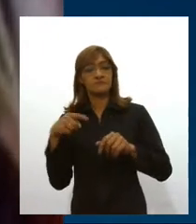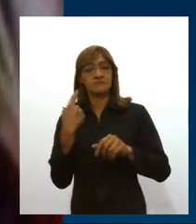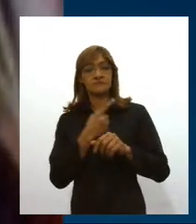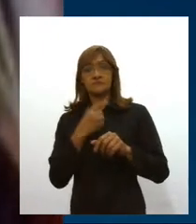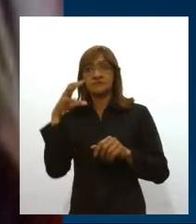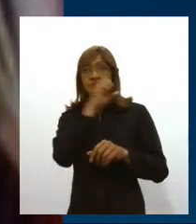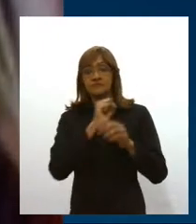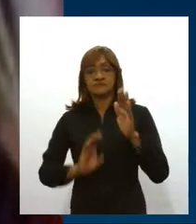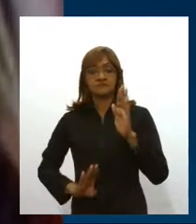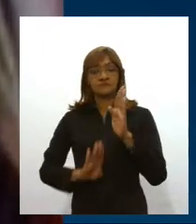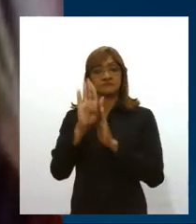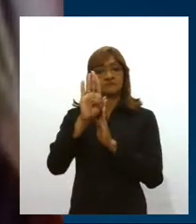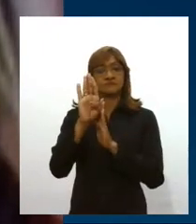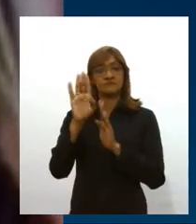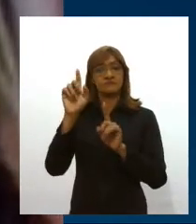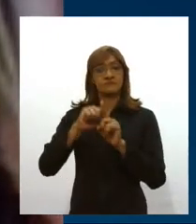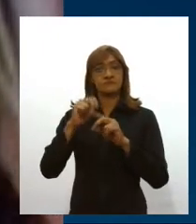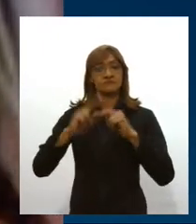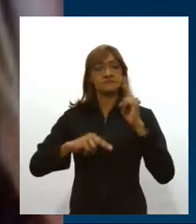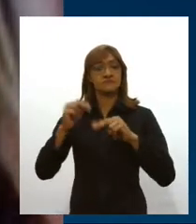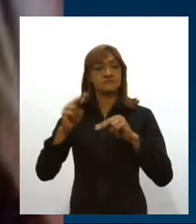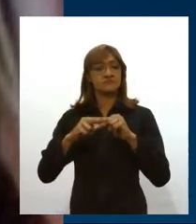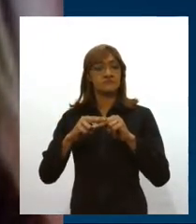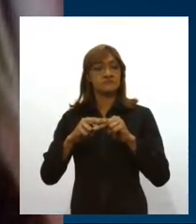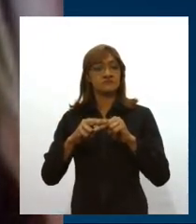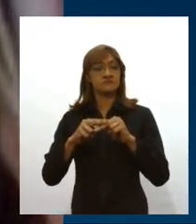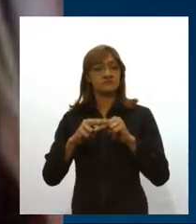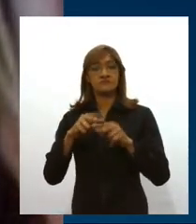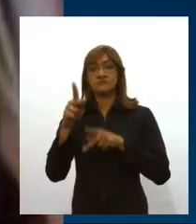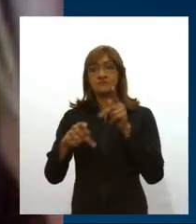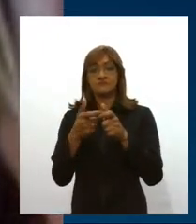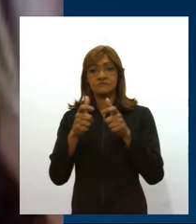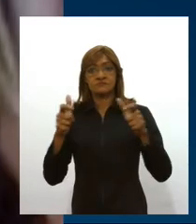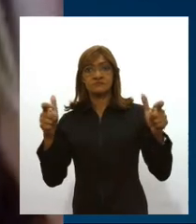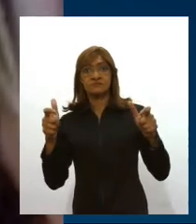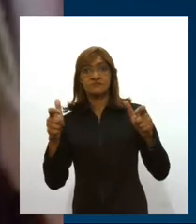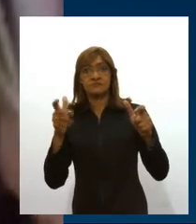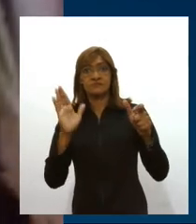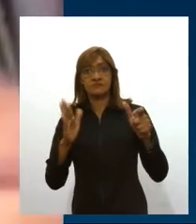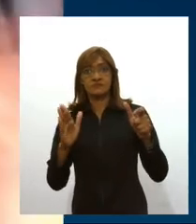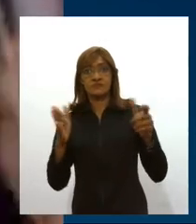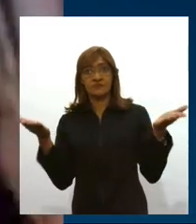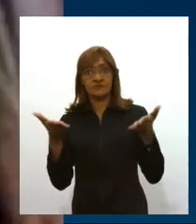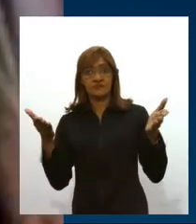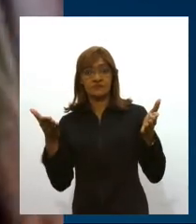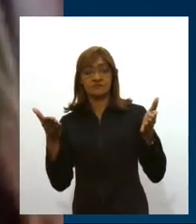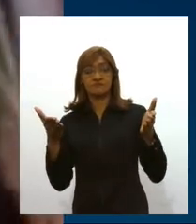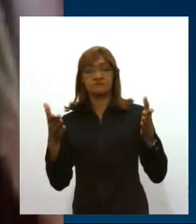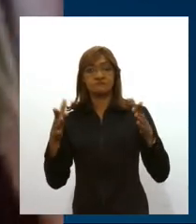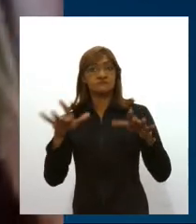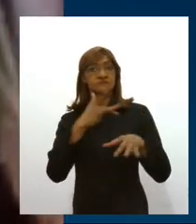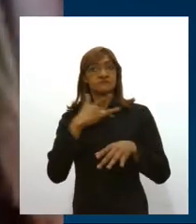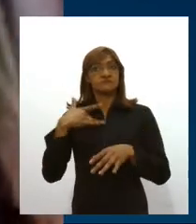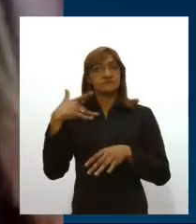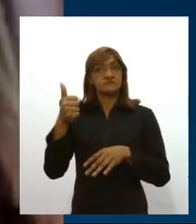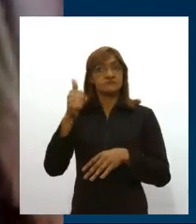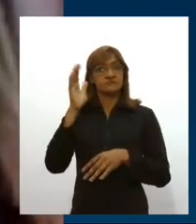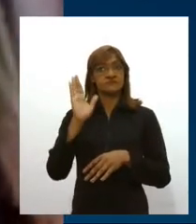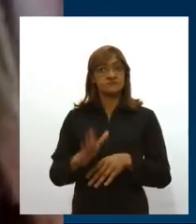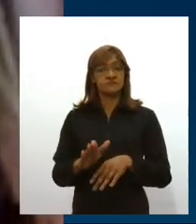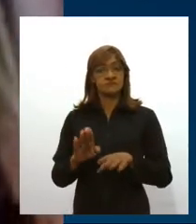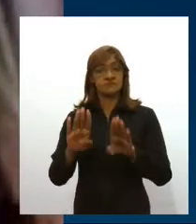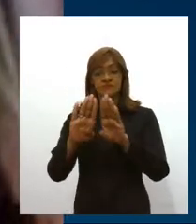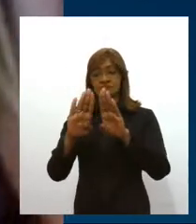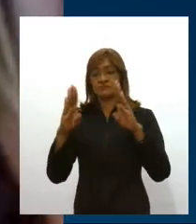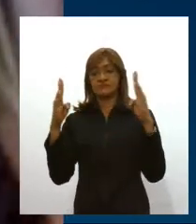rápido no mês de junho que boa parte das pessoas já estão imunizadas e por isso que mesmo com essa abertura grande,